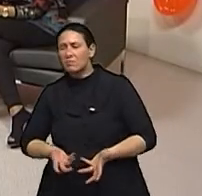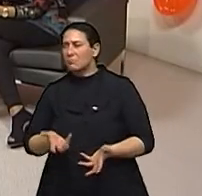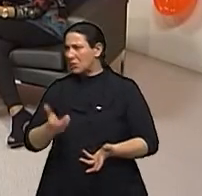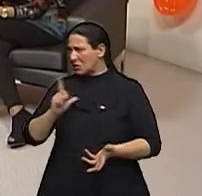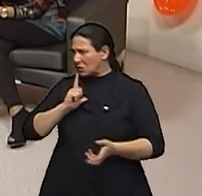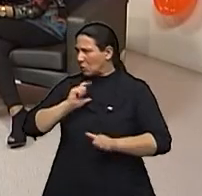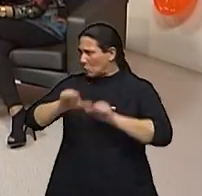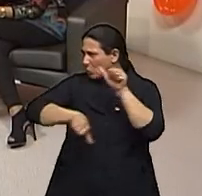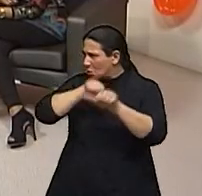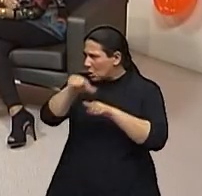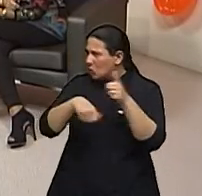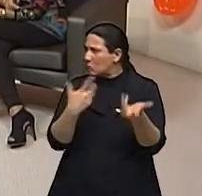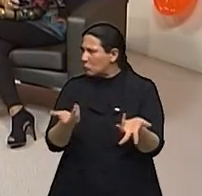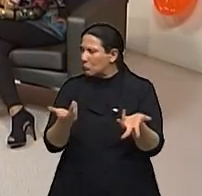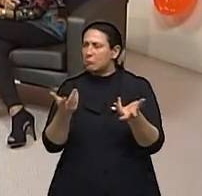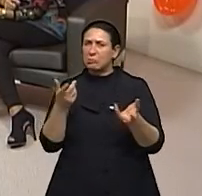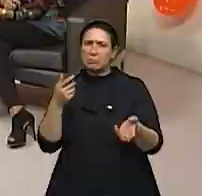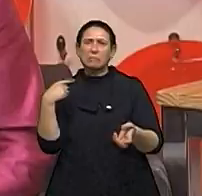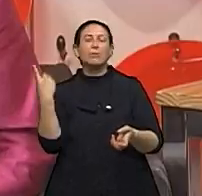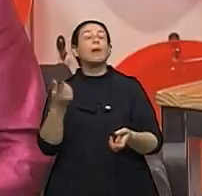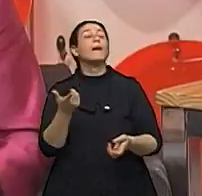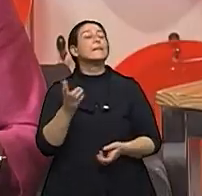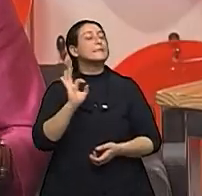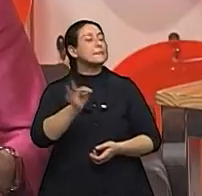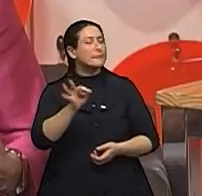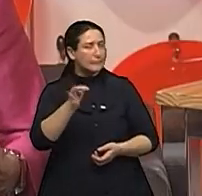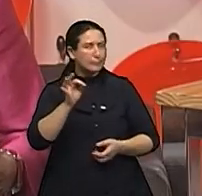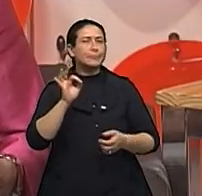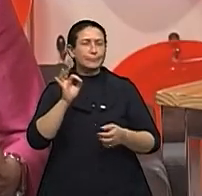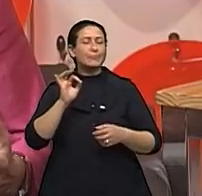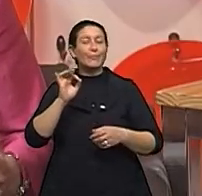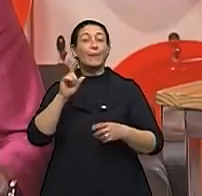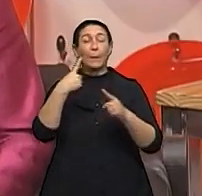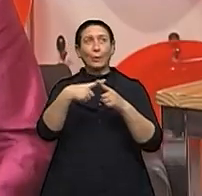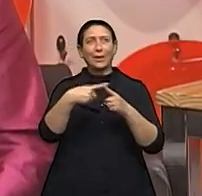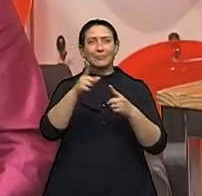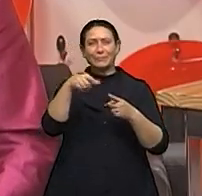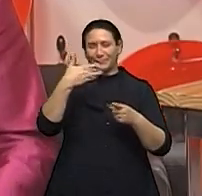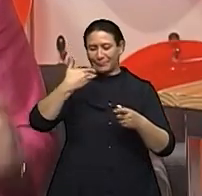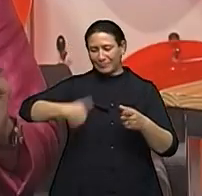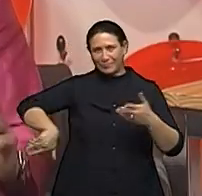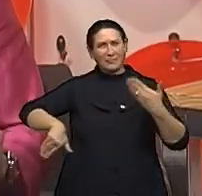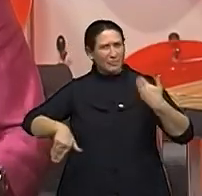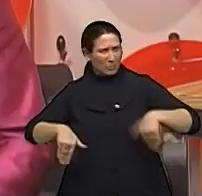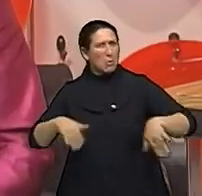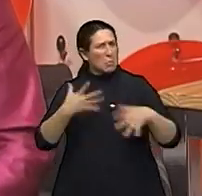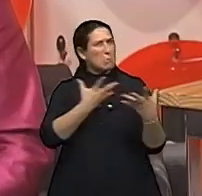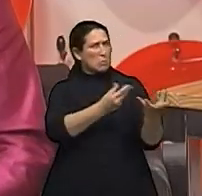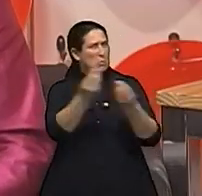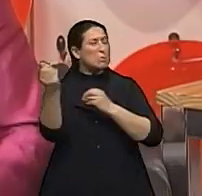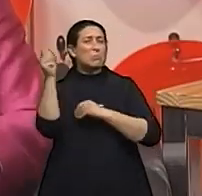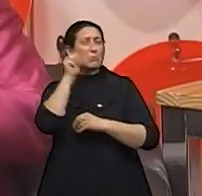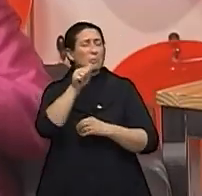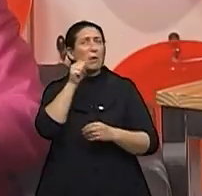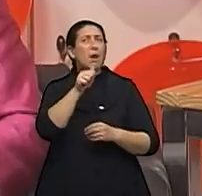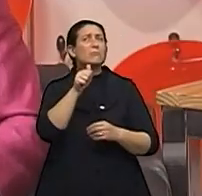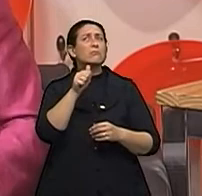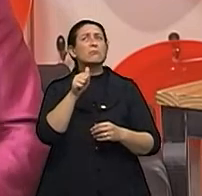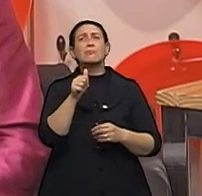Muito. Vamos da mutilação e disso. É, muito. Inclusive a mutilação hoje, eu acho que muitas mulheres não